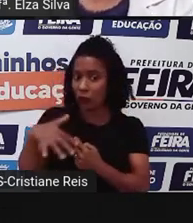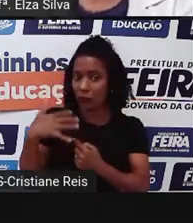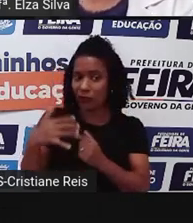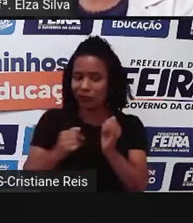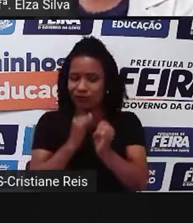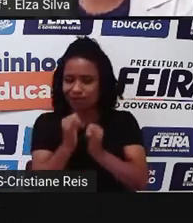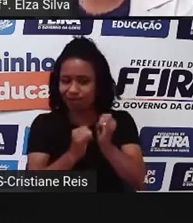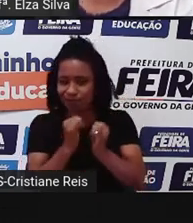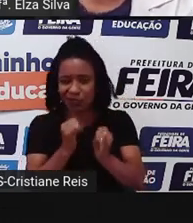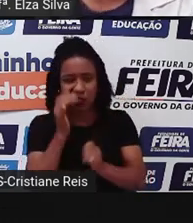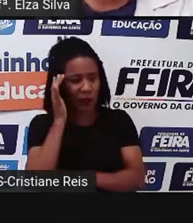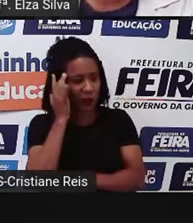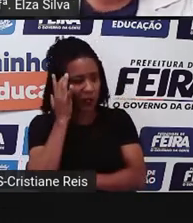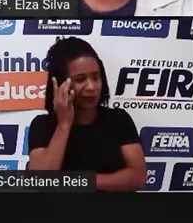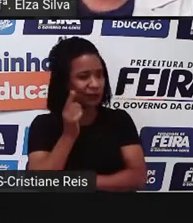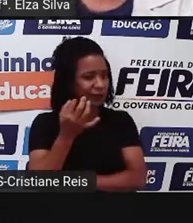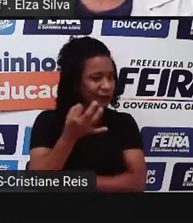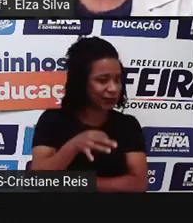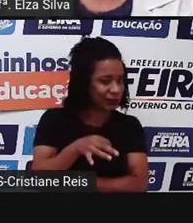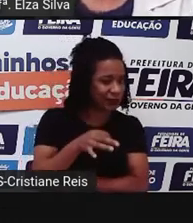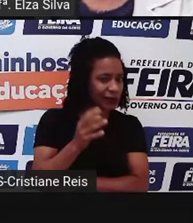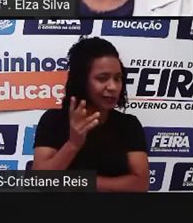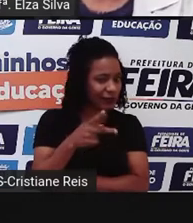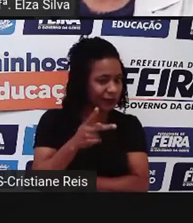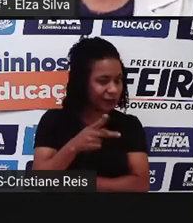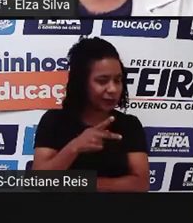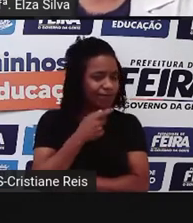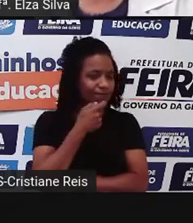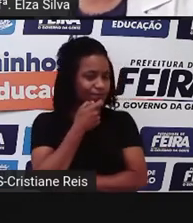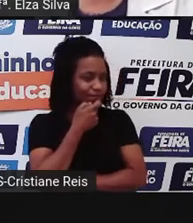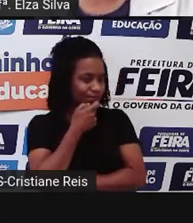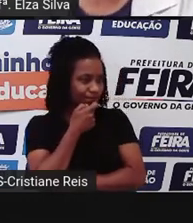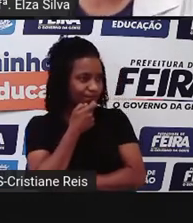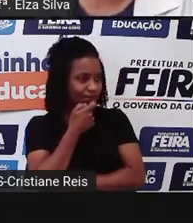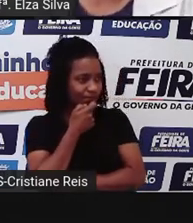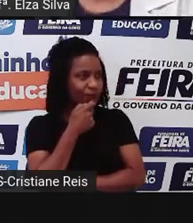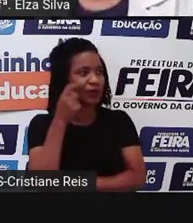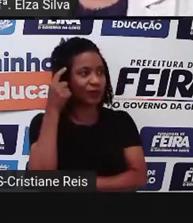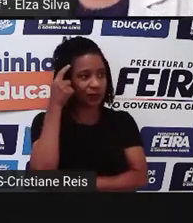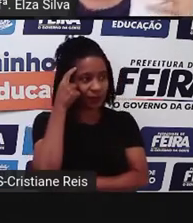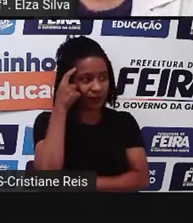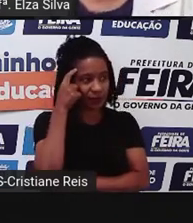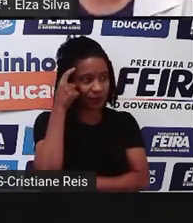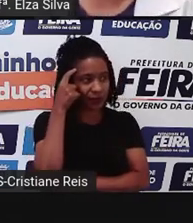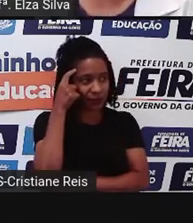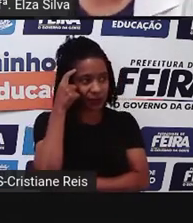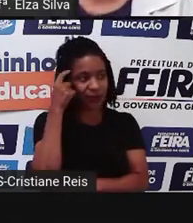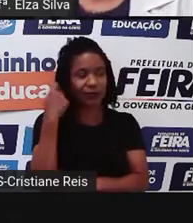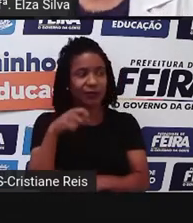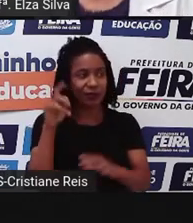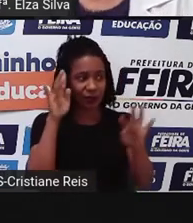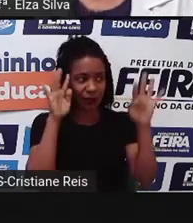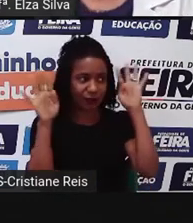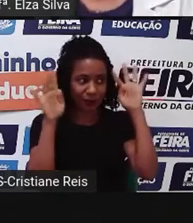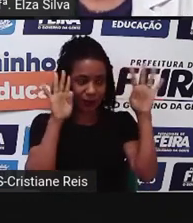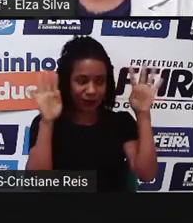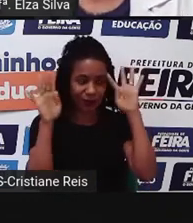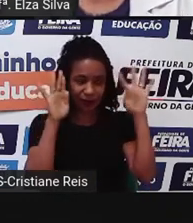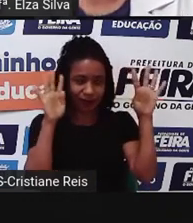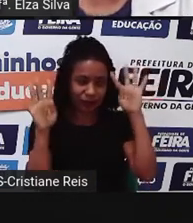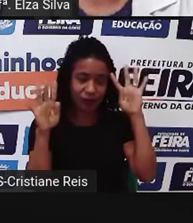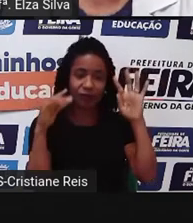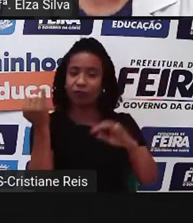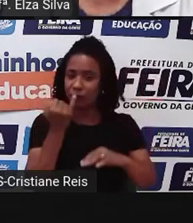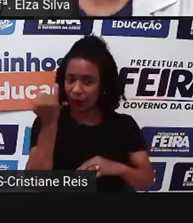de maneira positiva. Então, não aceitem nada na internet sem questionar, sem refletir a respeito das